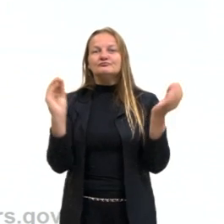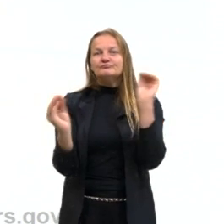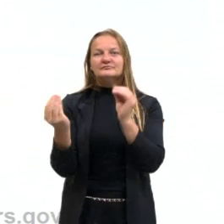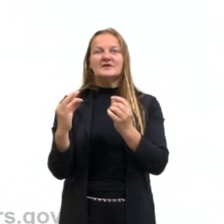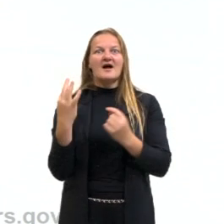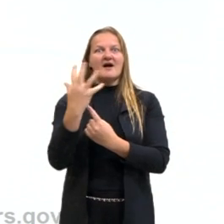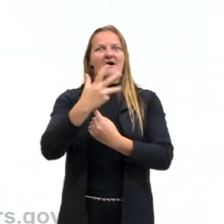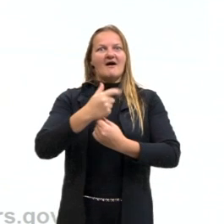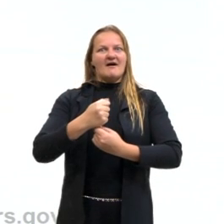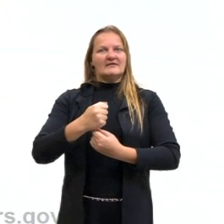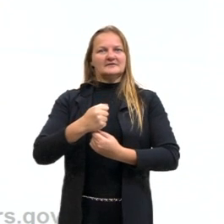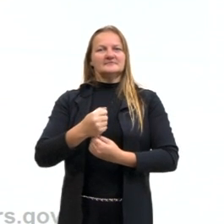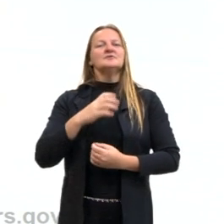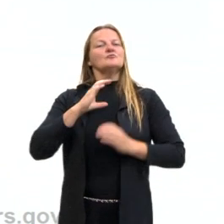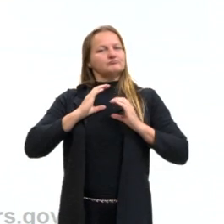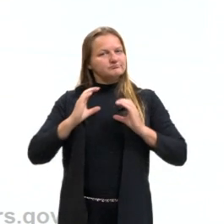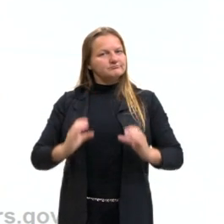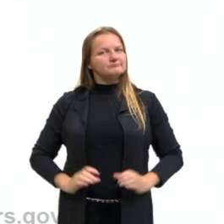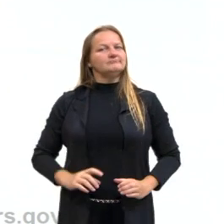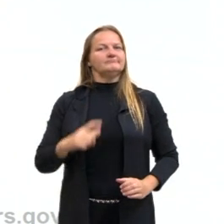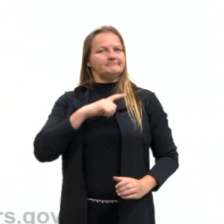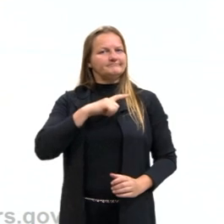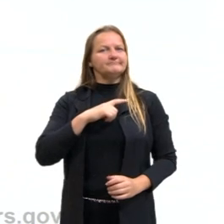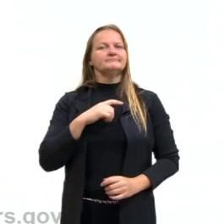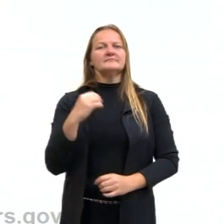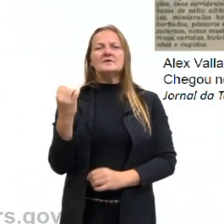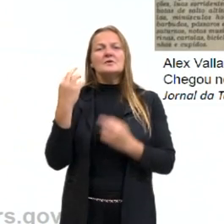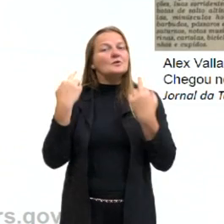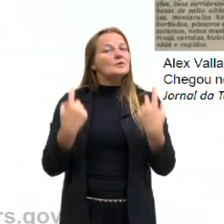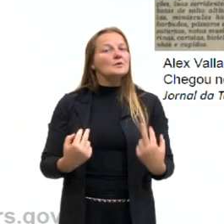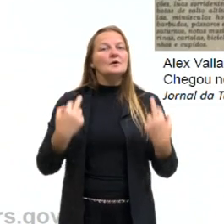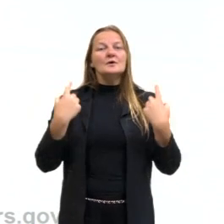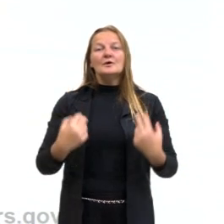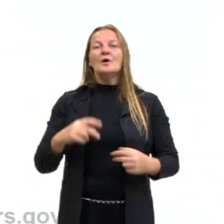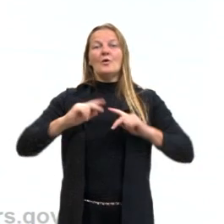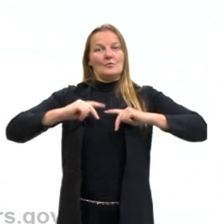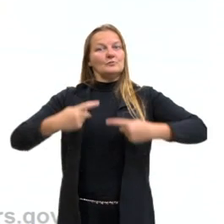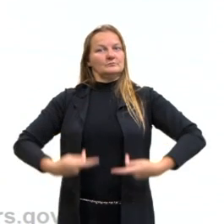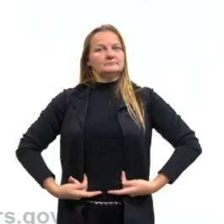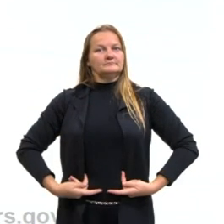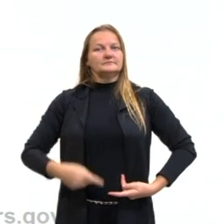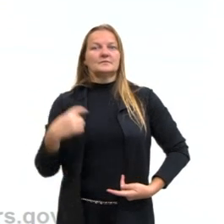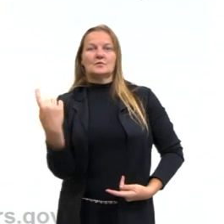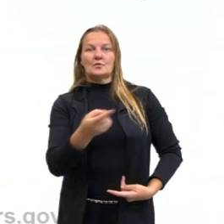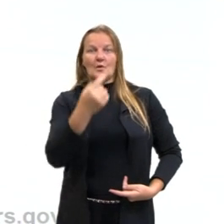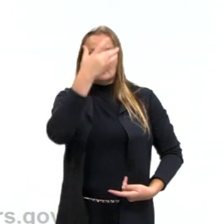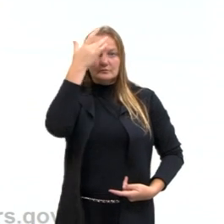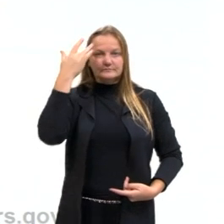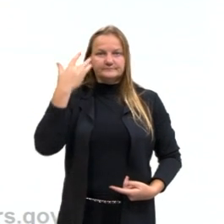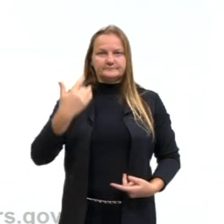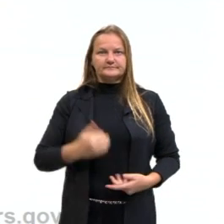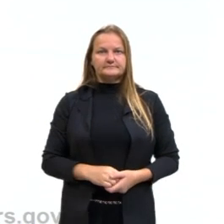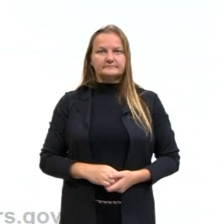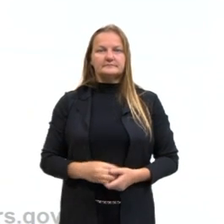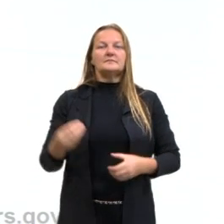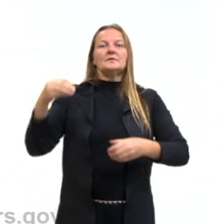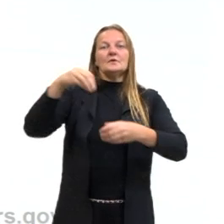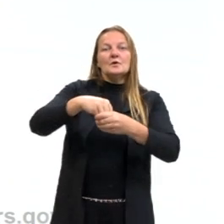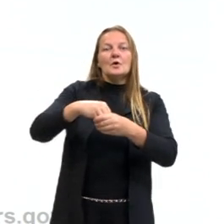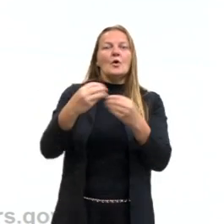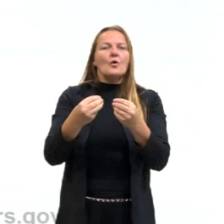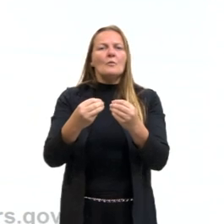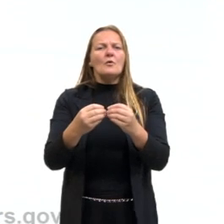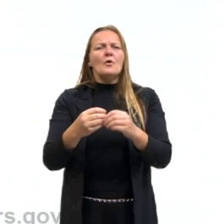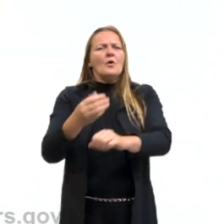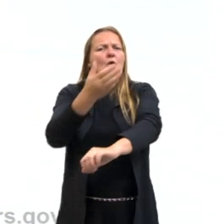Isso é um comportamento muito natural do ser humano. E aí nós podemos entrar aqui na arte da